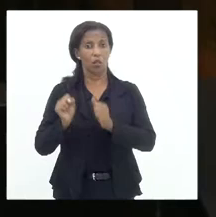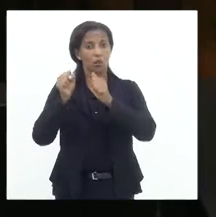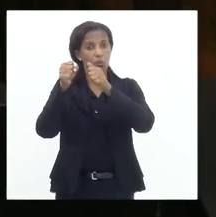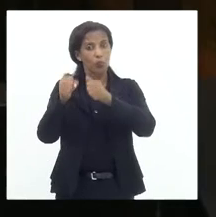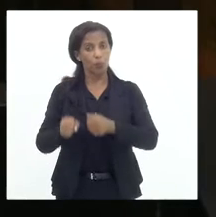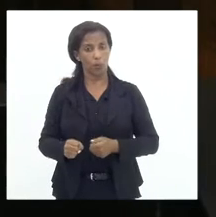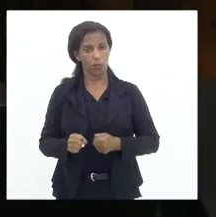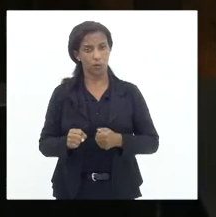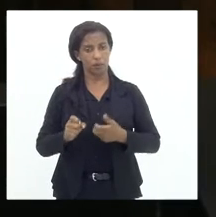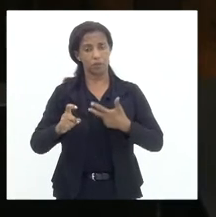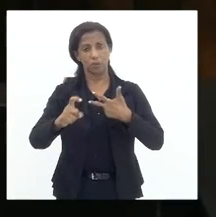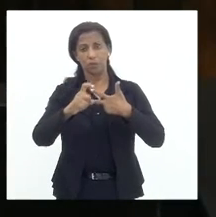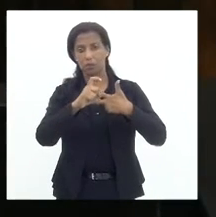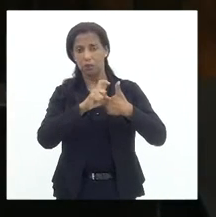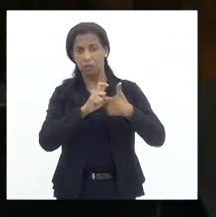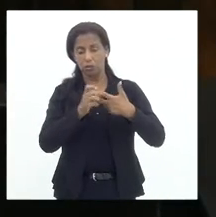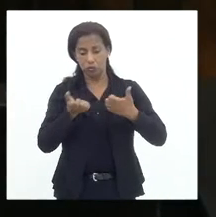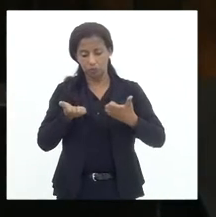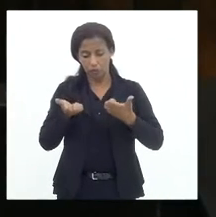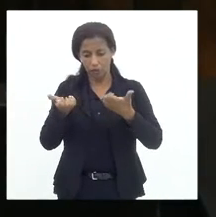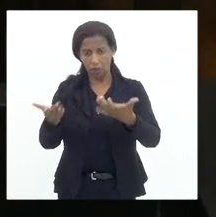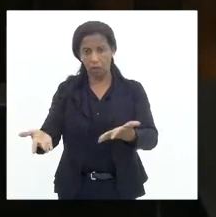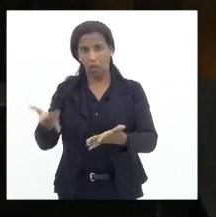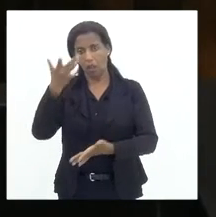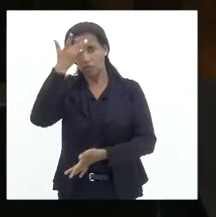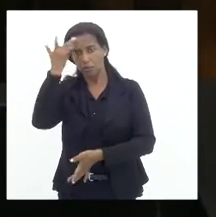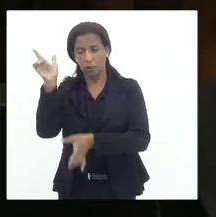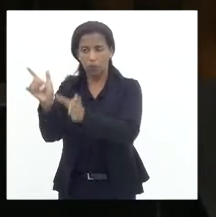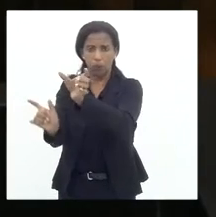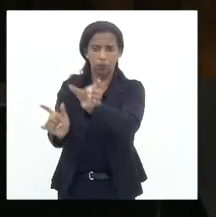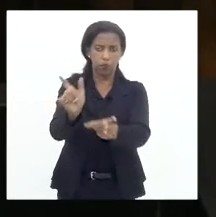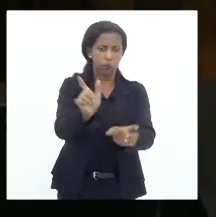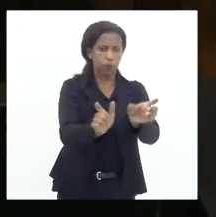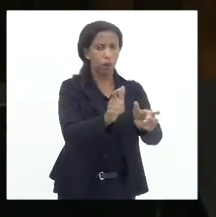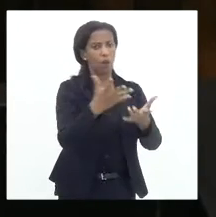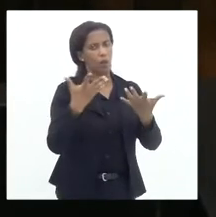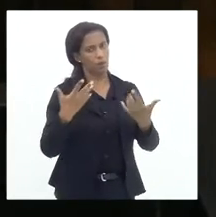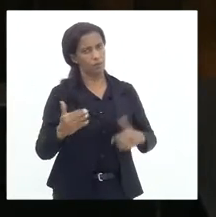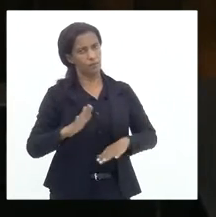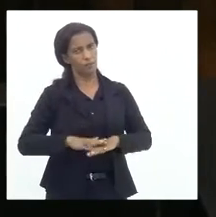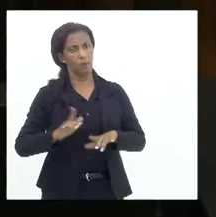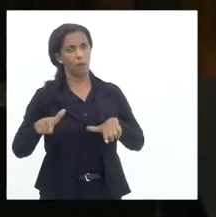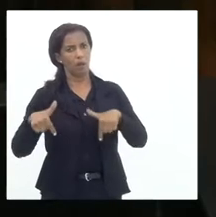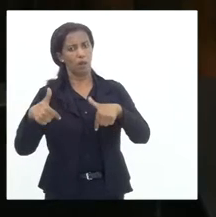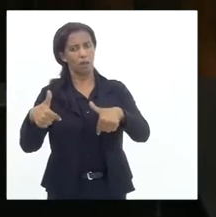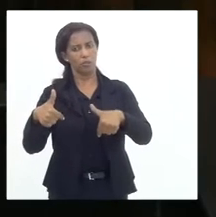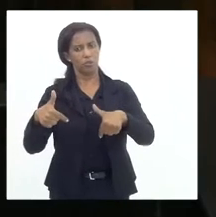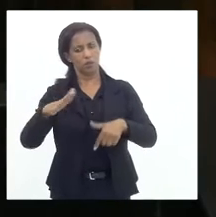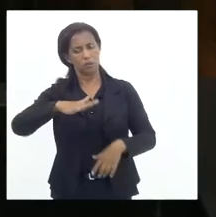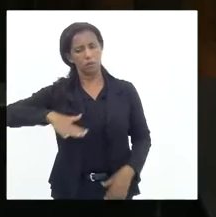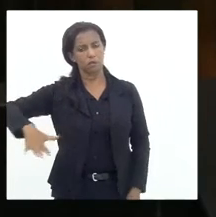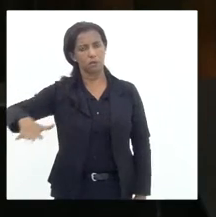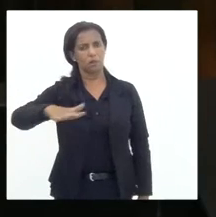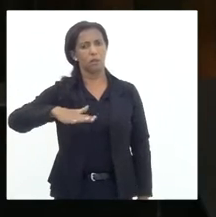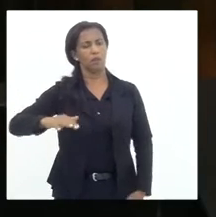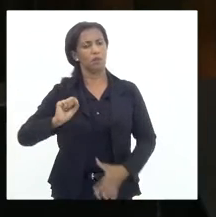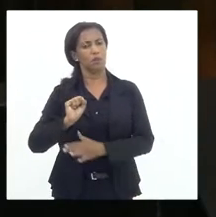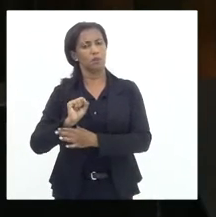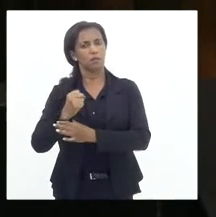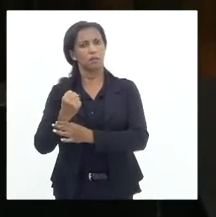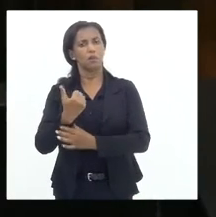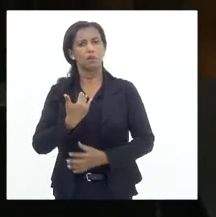Executivo Estadual entregar as pessoas, vamos atuar na área da segurança pública